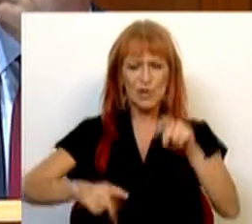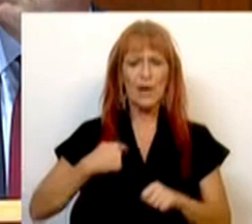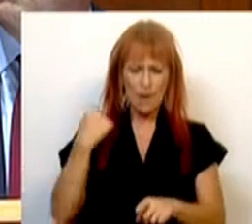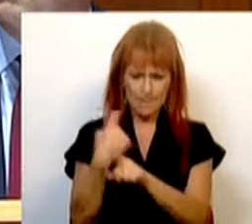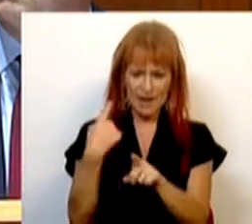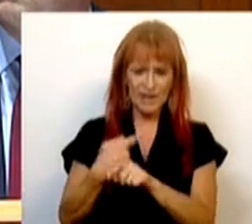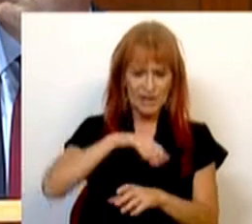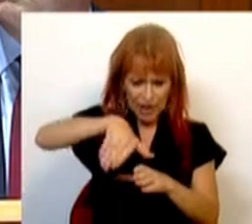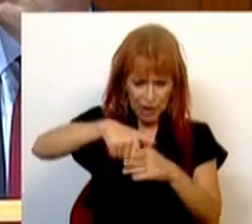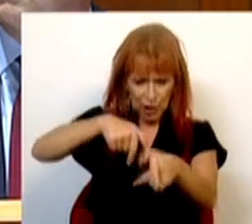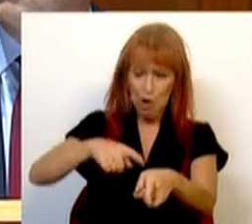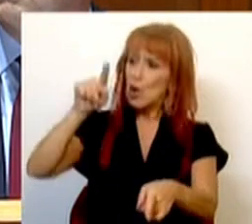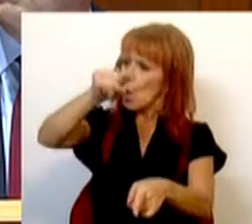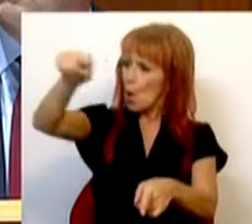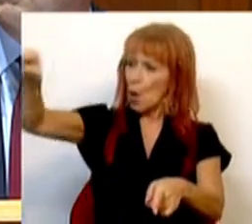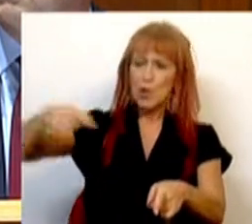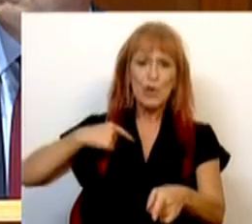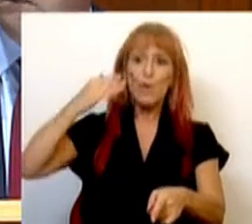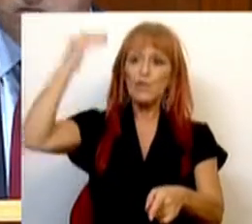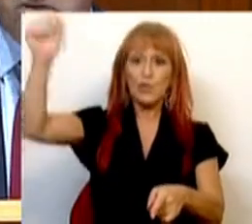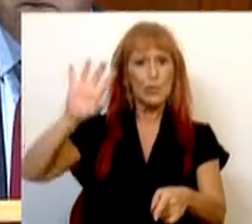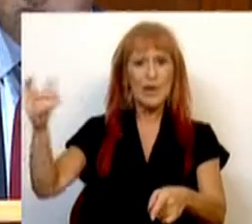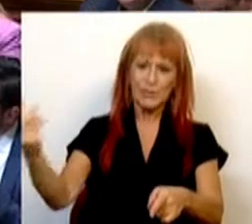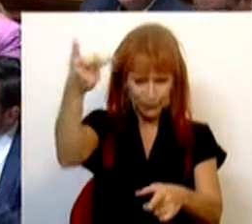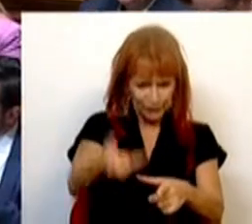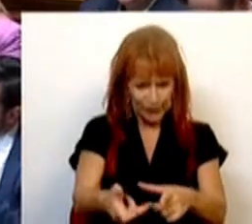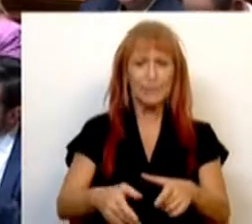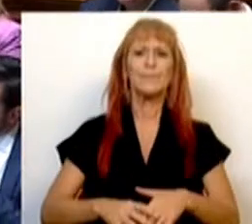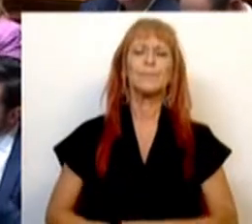para manter entre nós, aqueles que são, o futuro do nosso país.